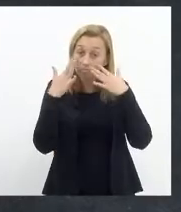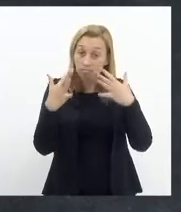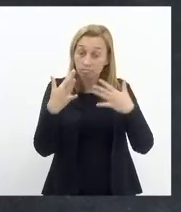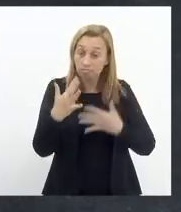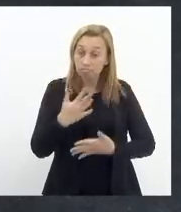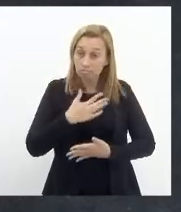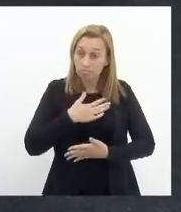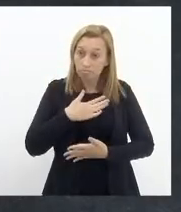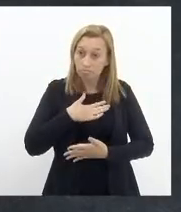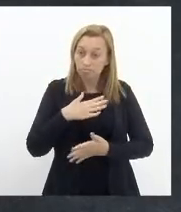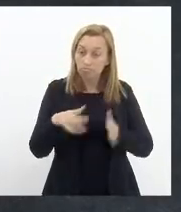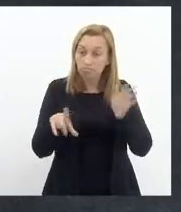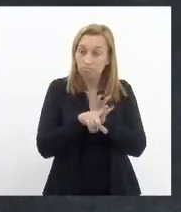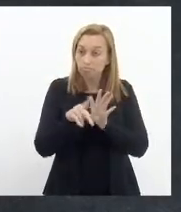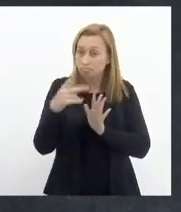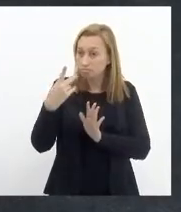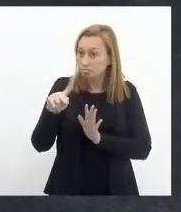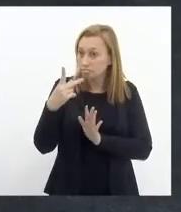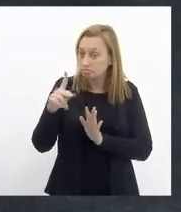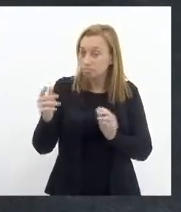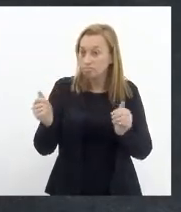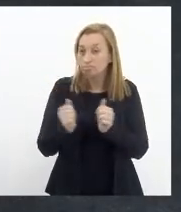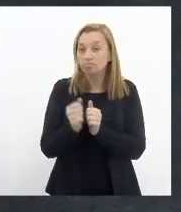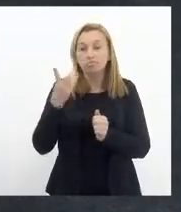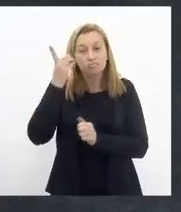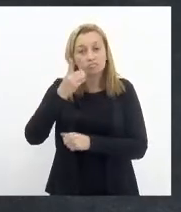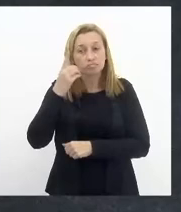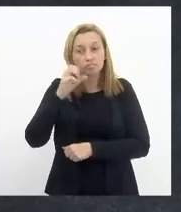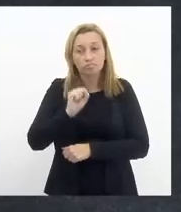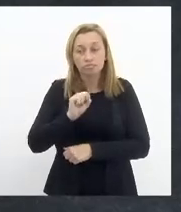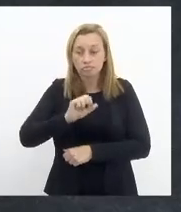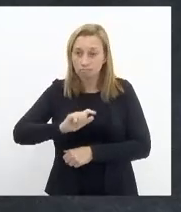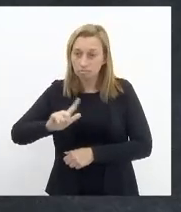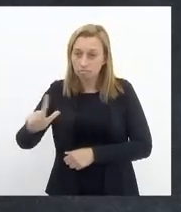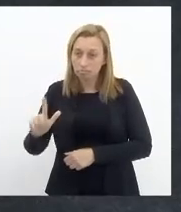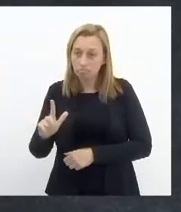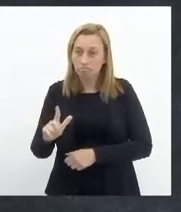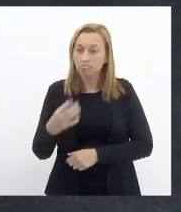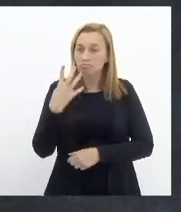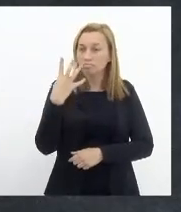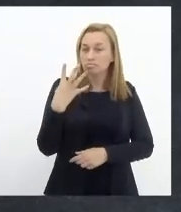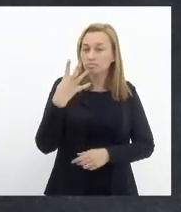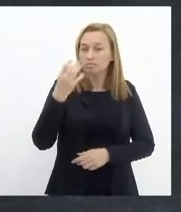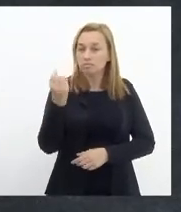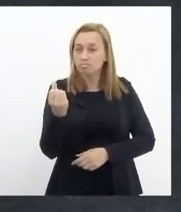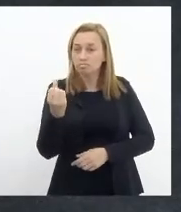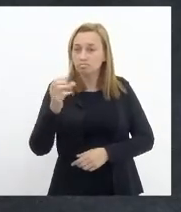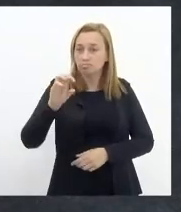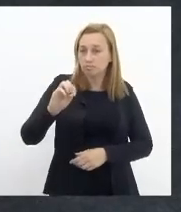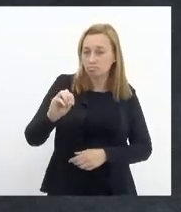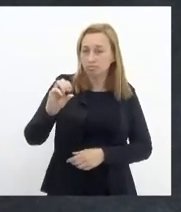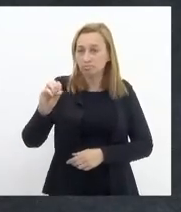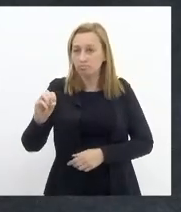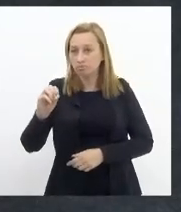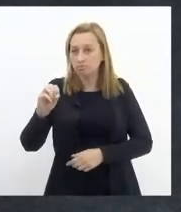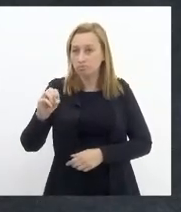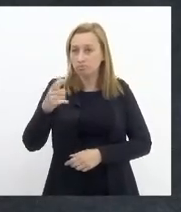a lei de sua autoria juntamente com o deputado Samuel Malafaia 4600 barra 2021